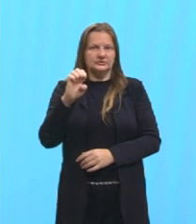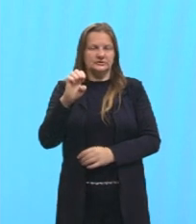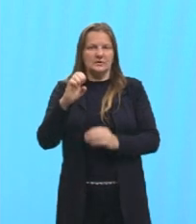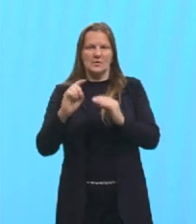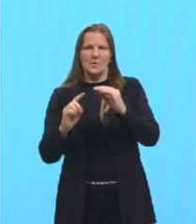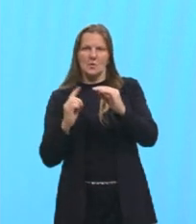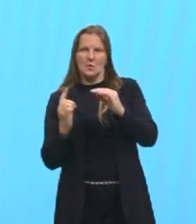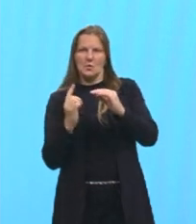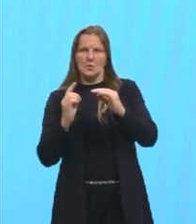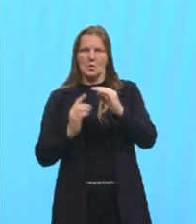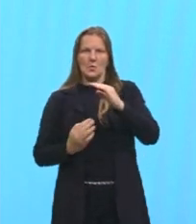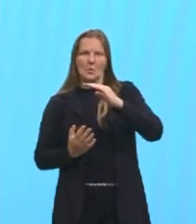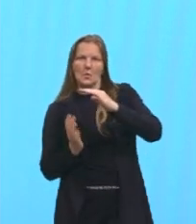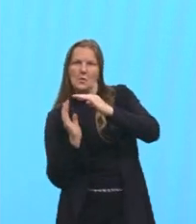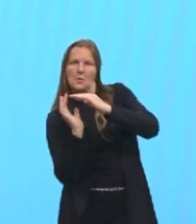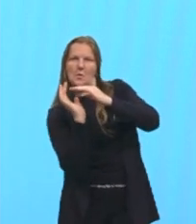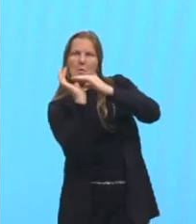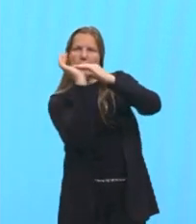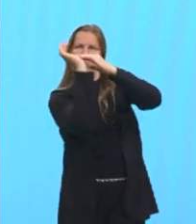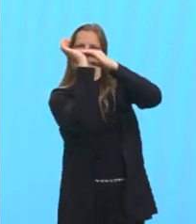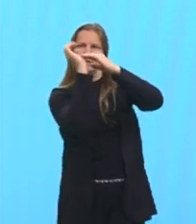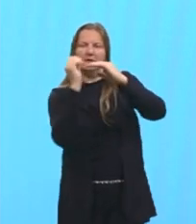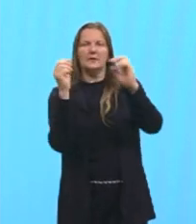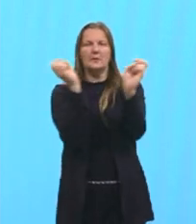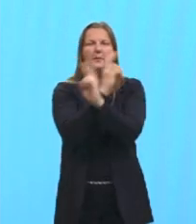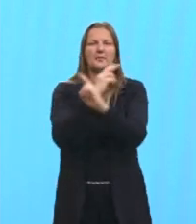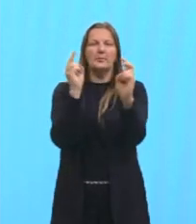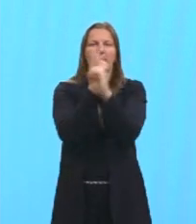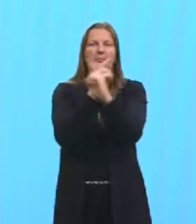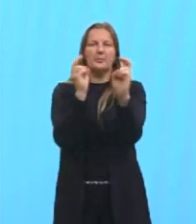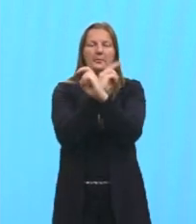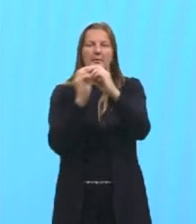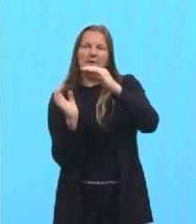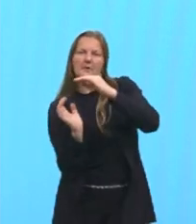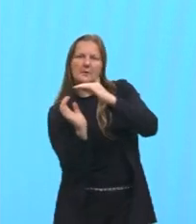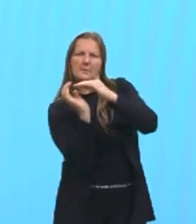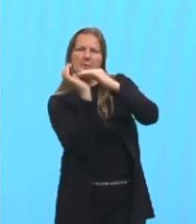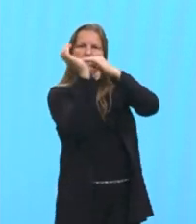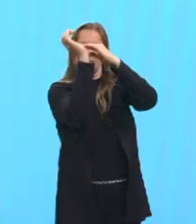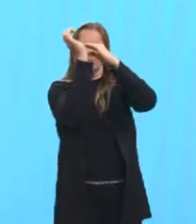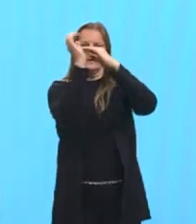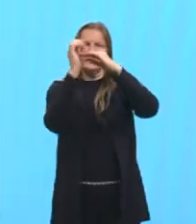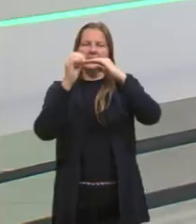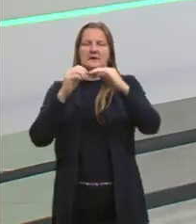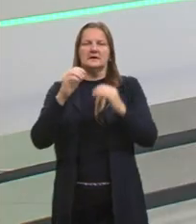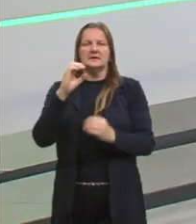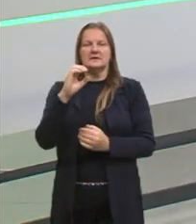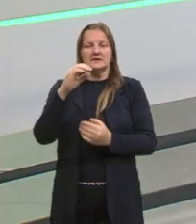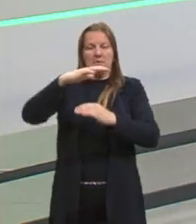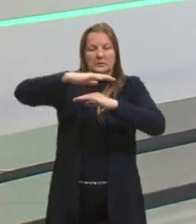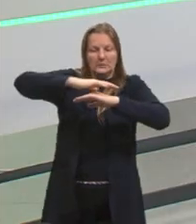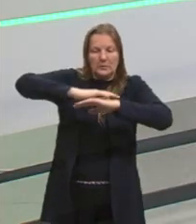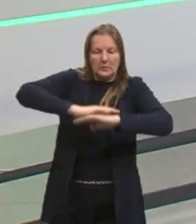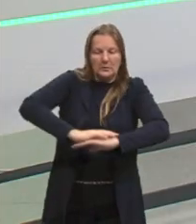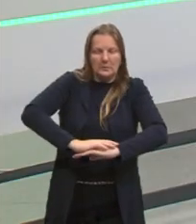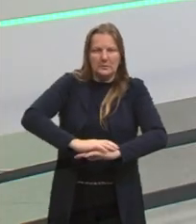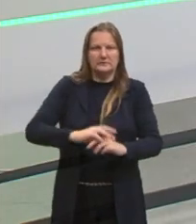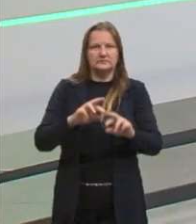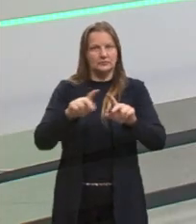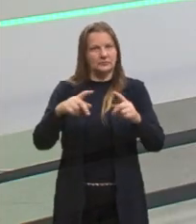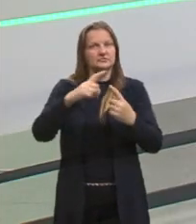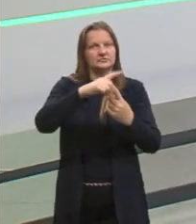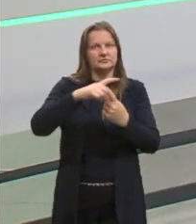pressão. Então, ele vai empurrar os ventos, tá, vai ter essa questão aí. E aqui em cima eu trago um mapinha para vocês,